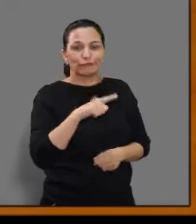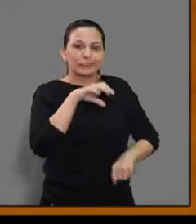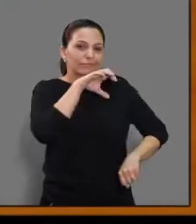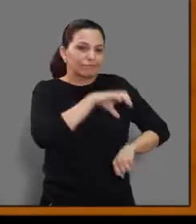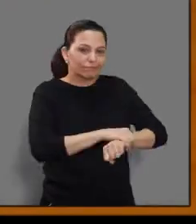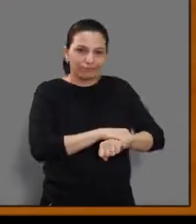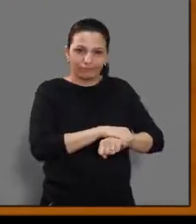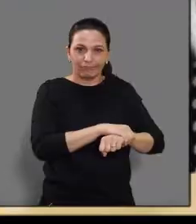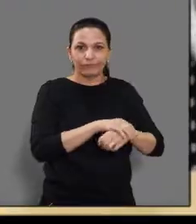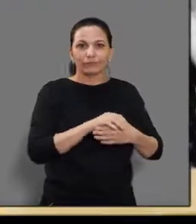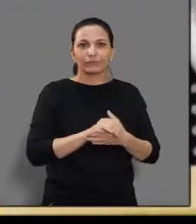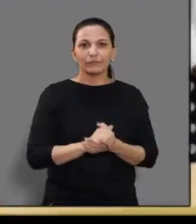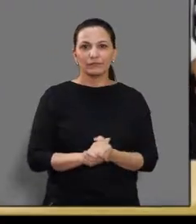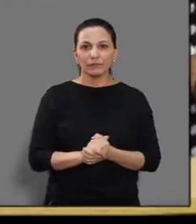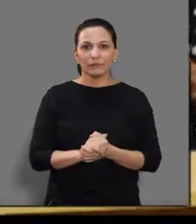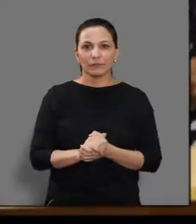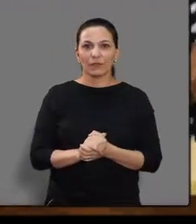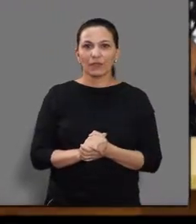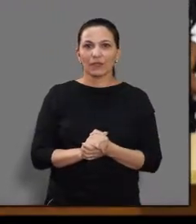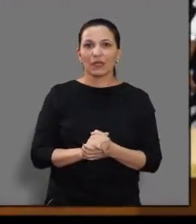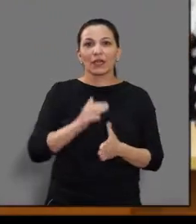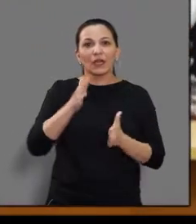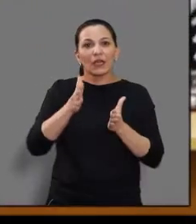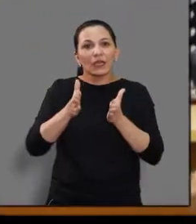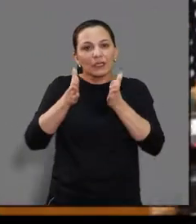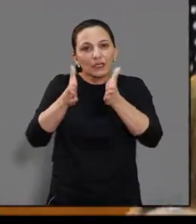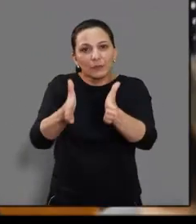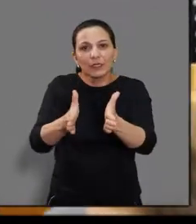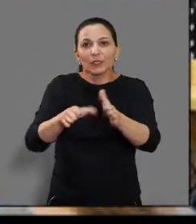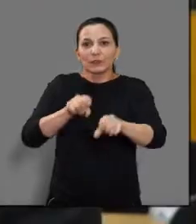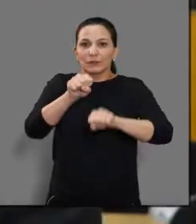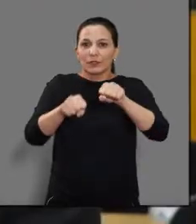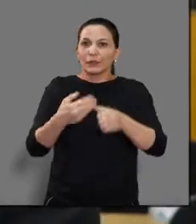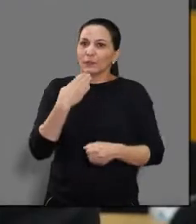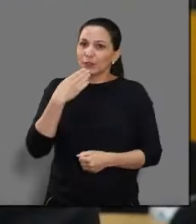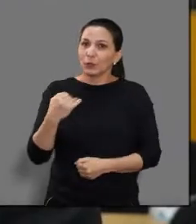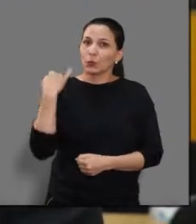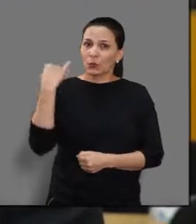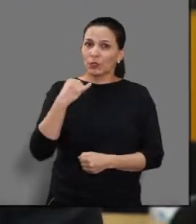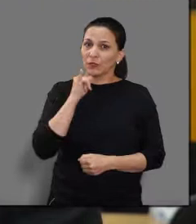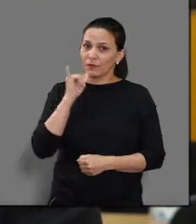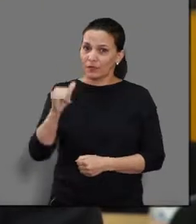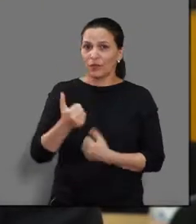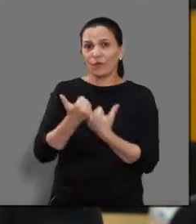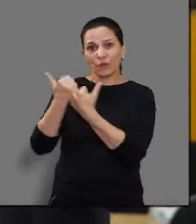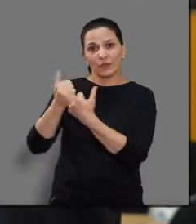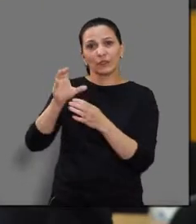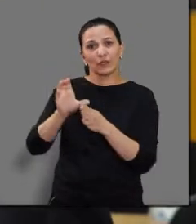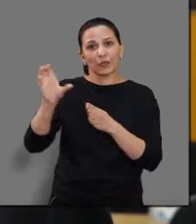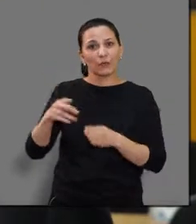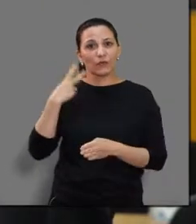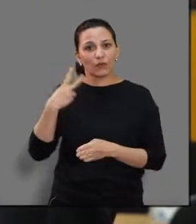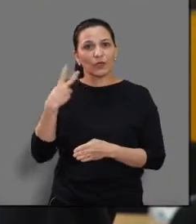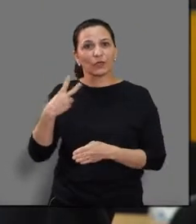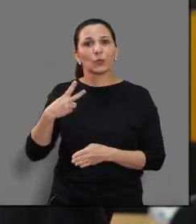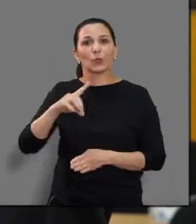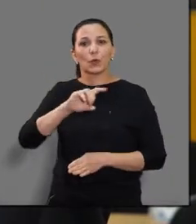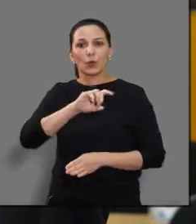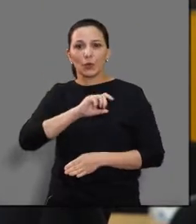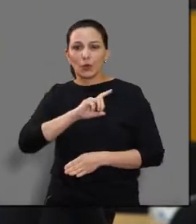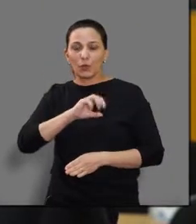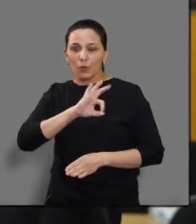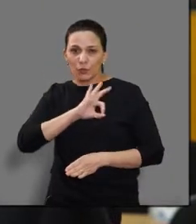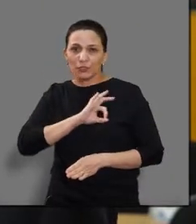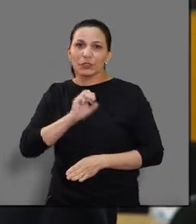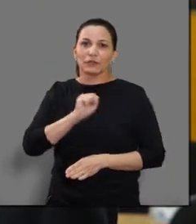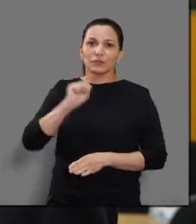padrinho dos jovens, a reivindicação é bastante pertinente. Acaba diminuindo acidentes com ciclistas, a partir do momento que ele